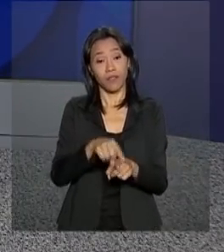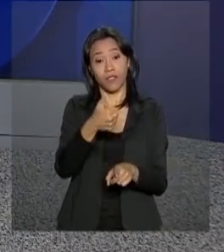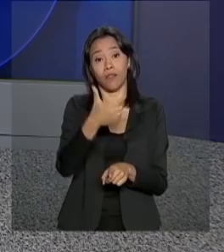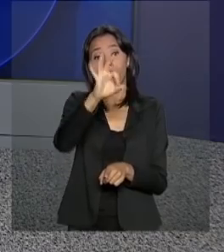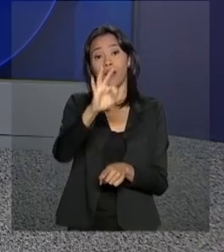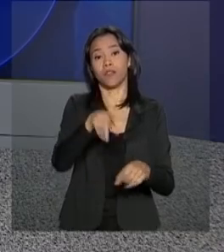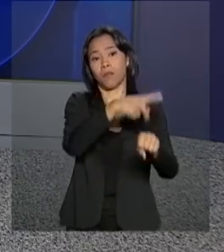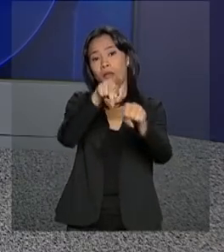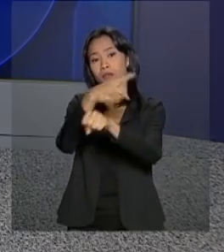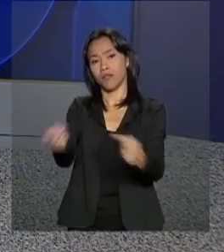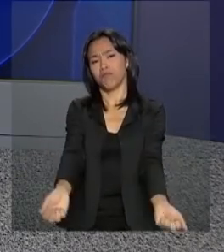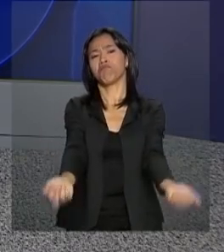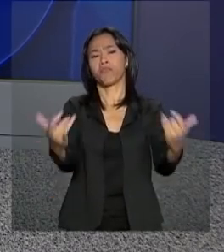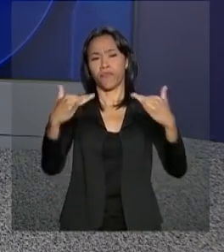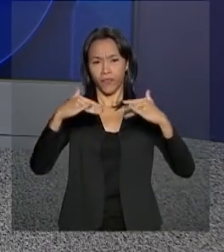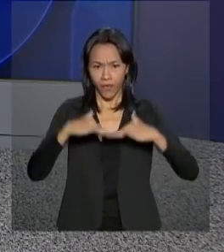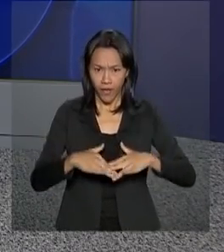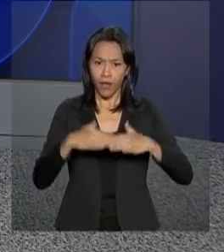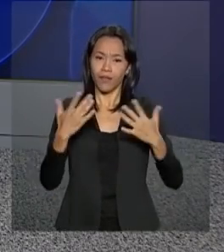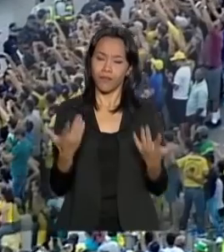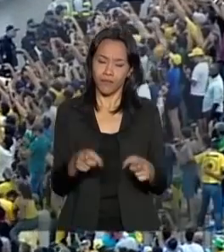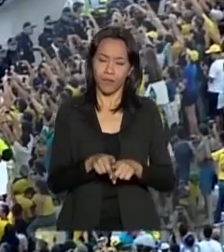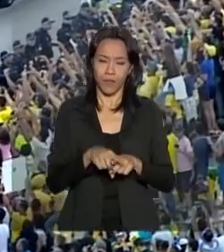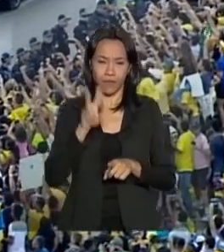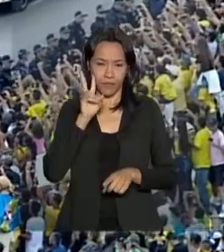prestigiar no Palácio Itamaraty.